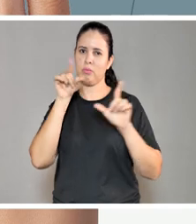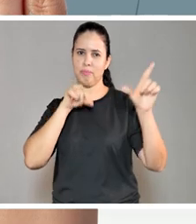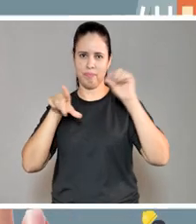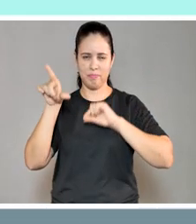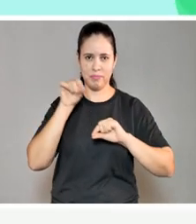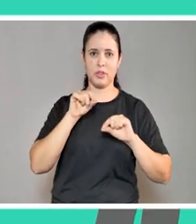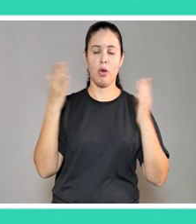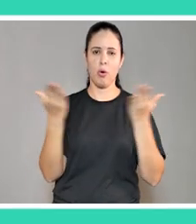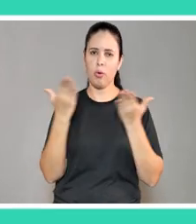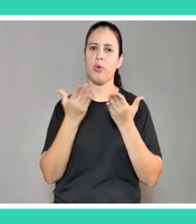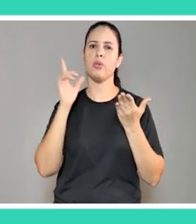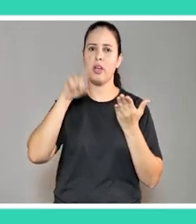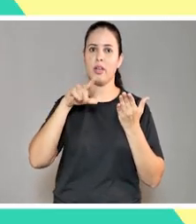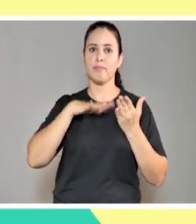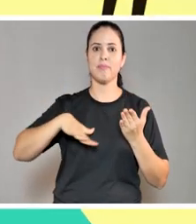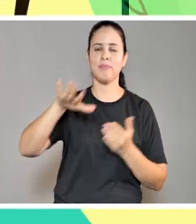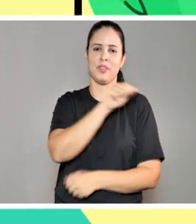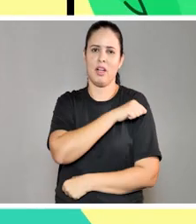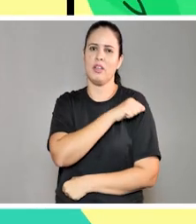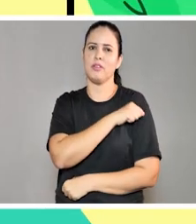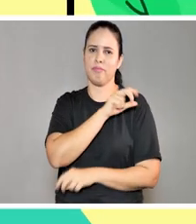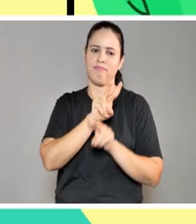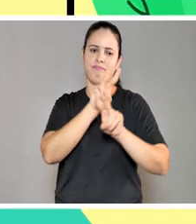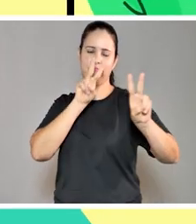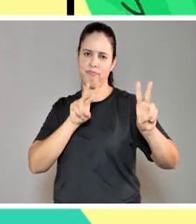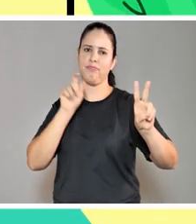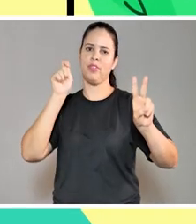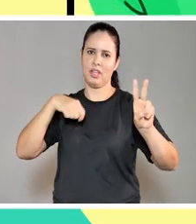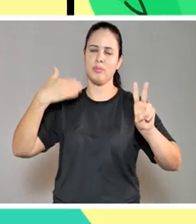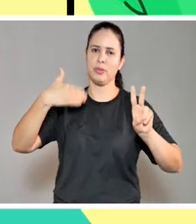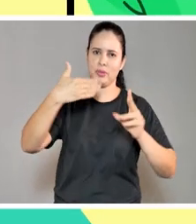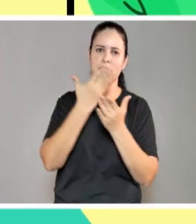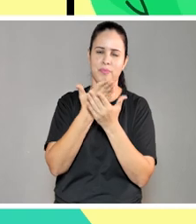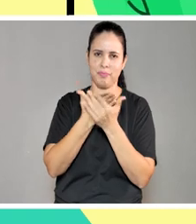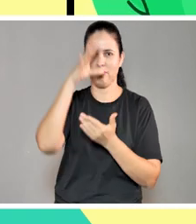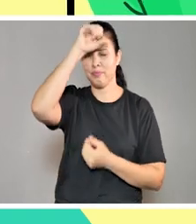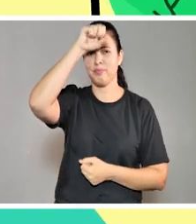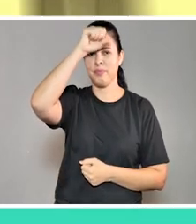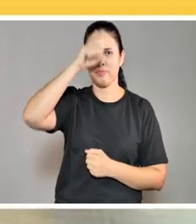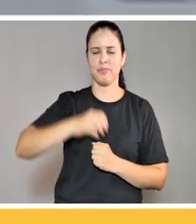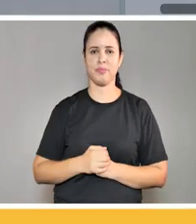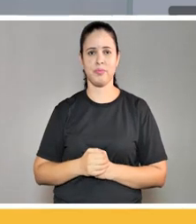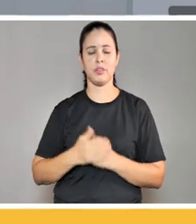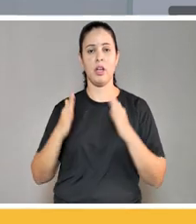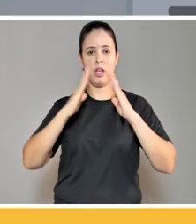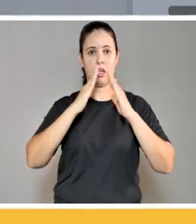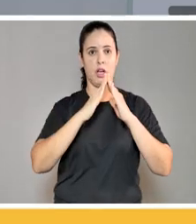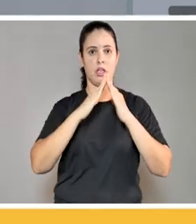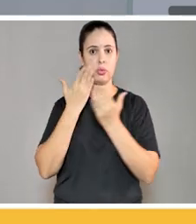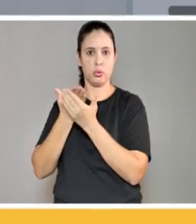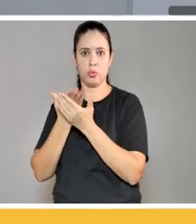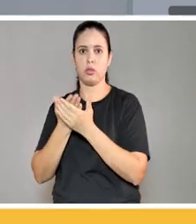estudantes. Hoje em dia, para a grande maioria, é a única alternativa para dar continuidade ao aprendizado. Estudar em casa